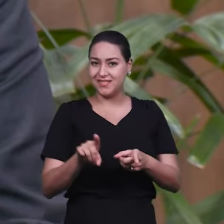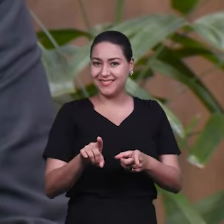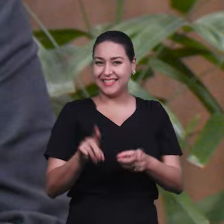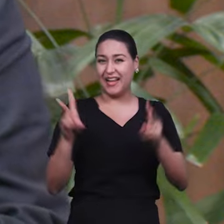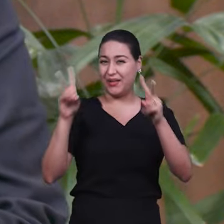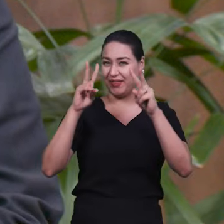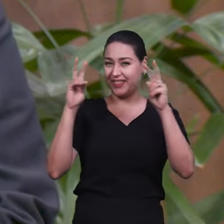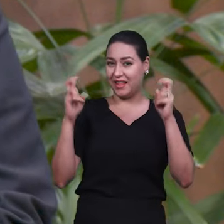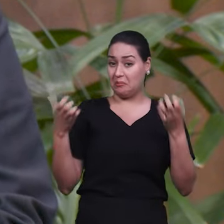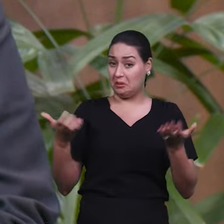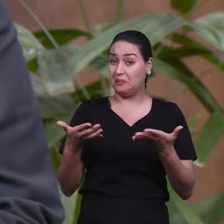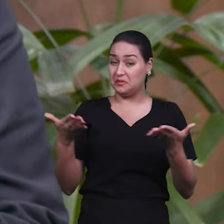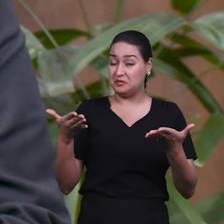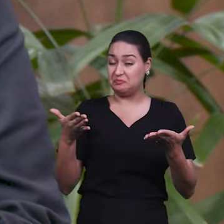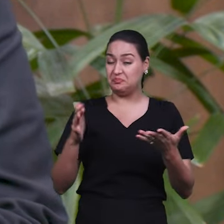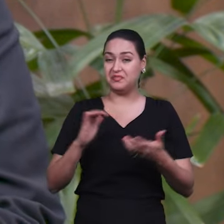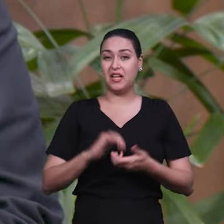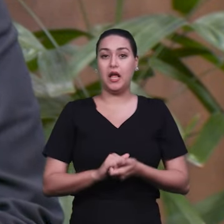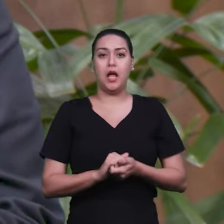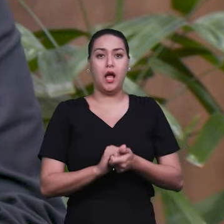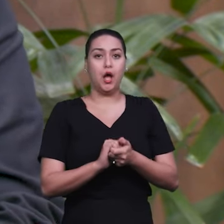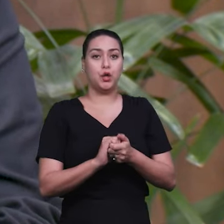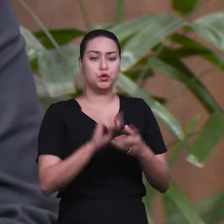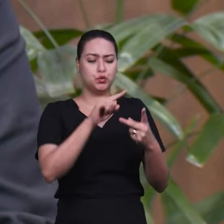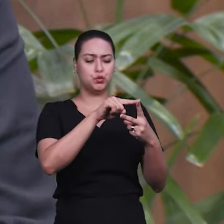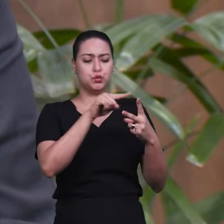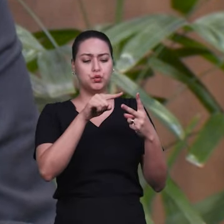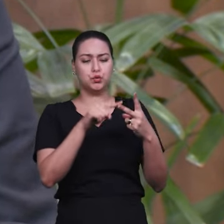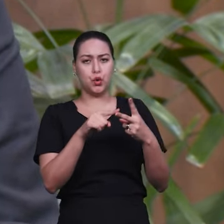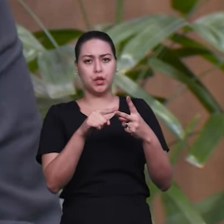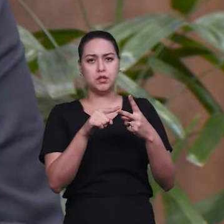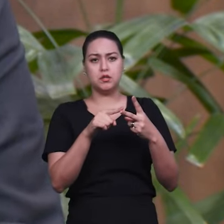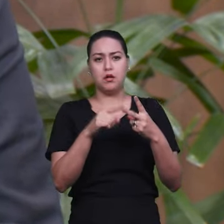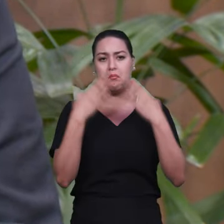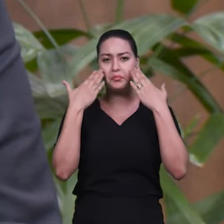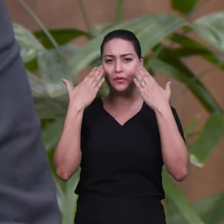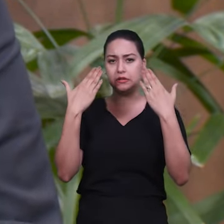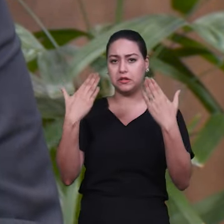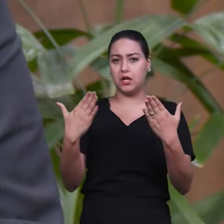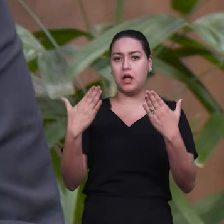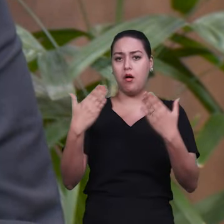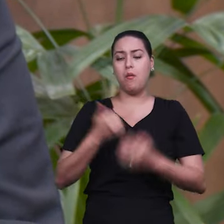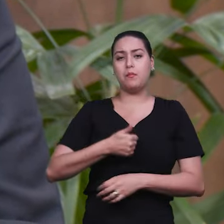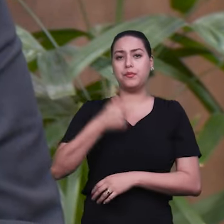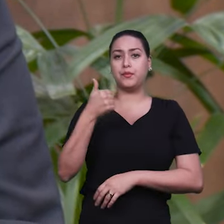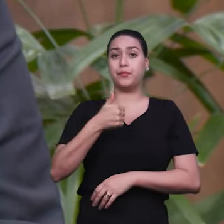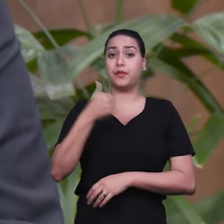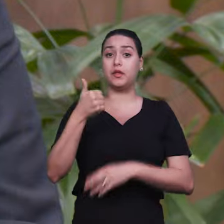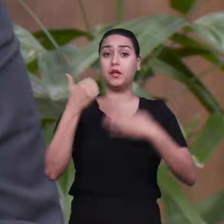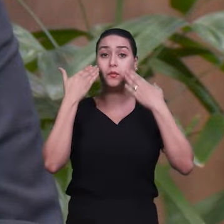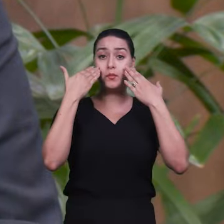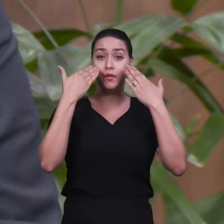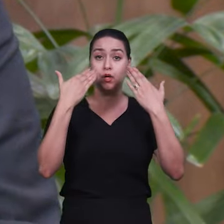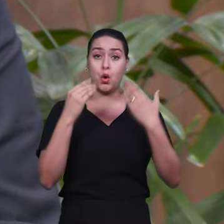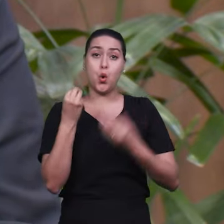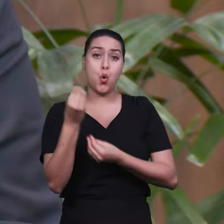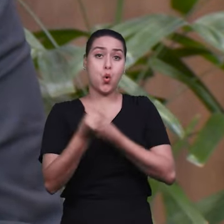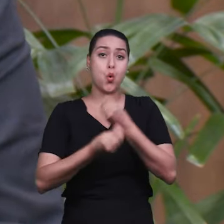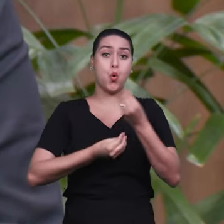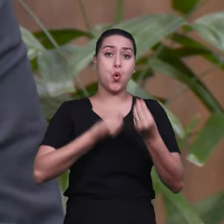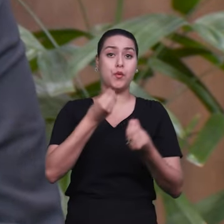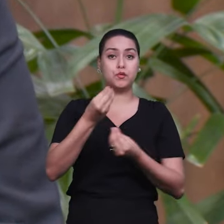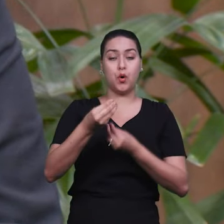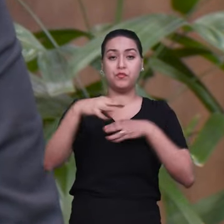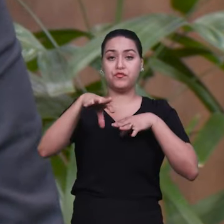organizar em dois episódios. Nesse primeiro episódio, nós vamos falar sobre como seguir a